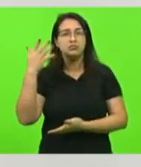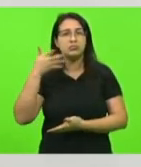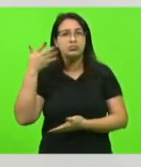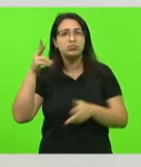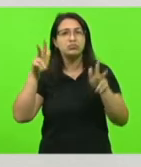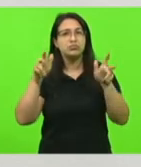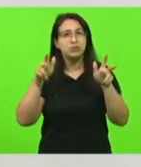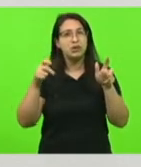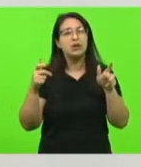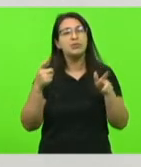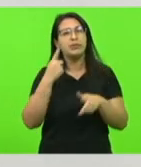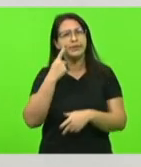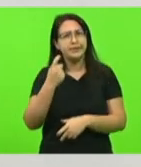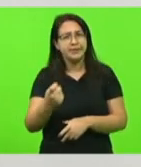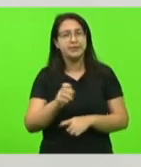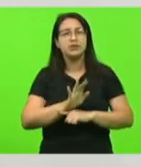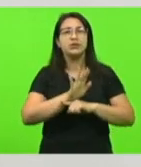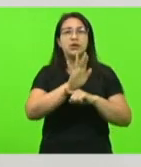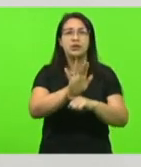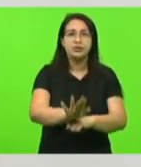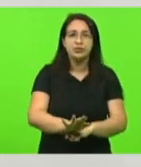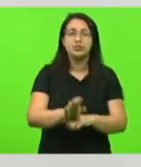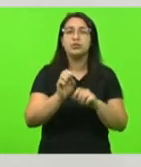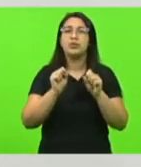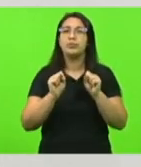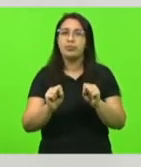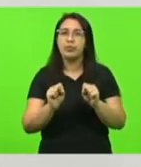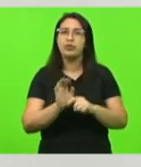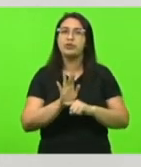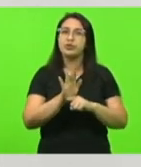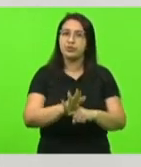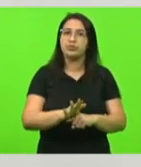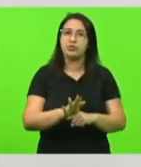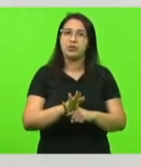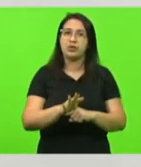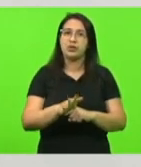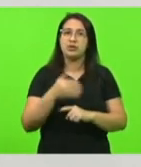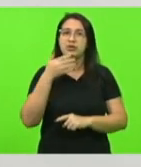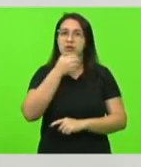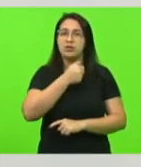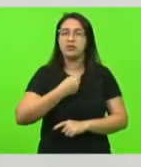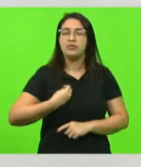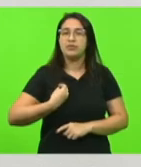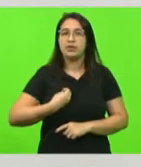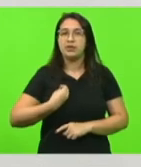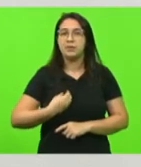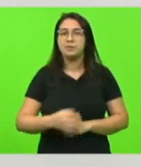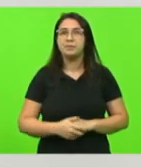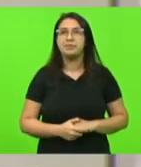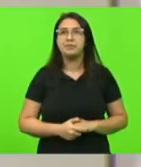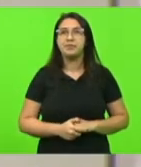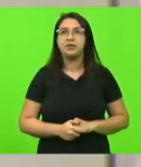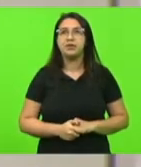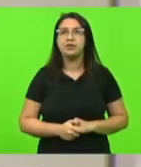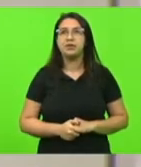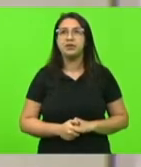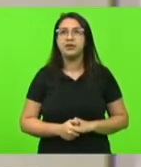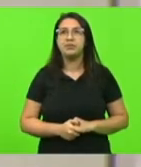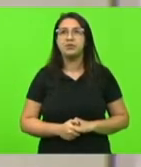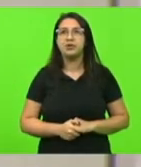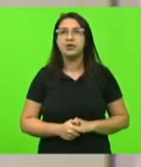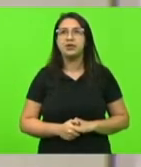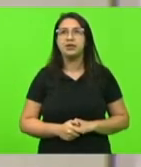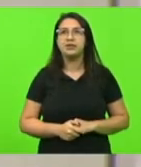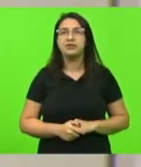para vocês e que ajudariam muito e poderiam preservar vidas obrigado presidente obrigado deputado